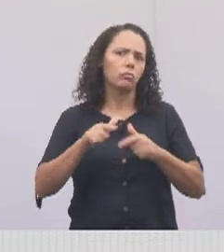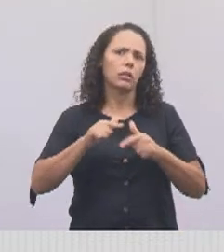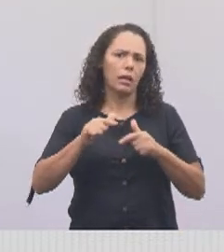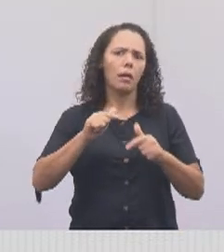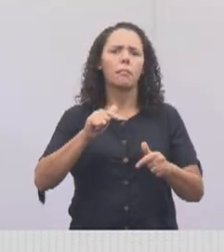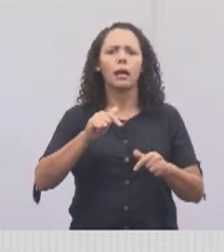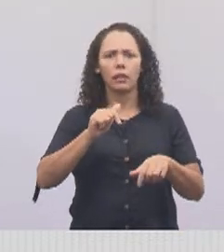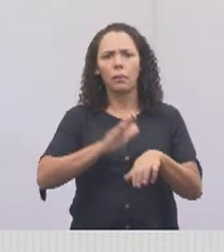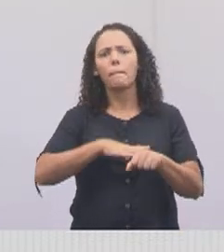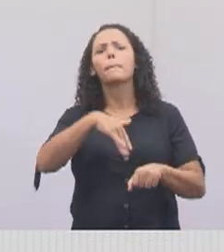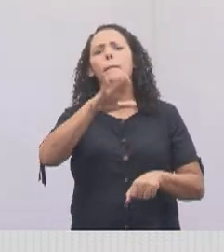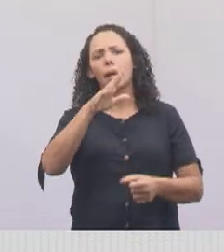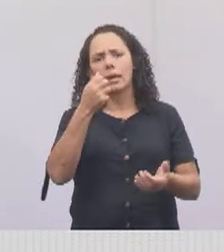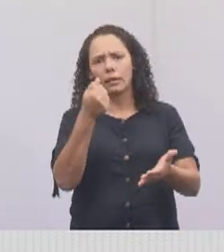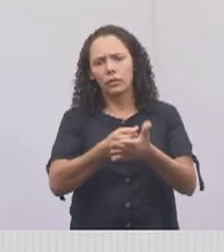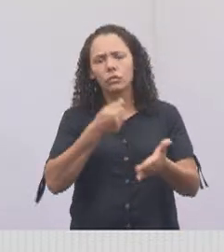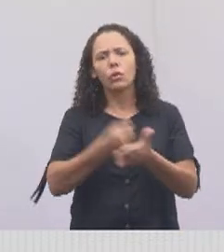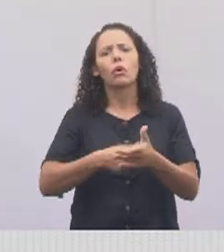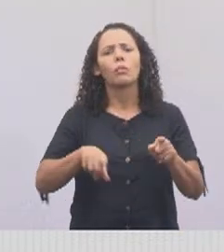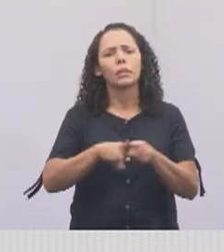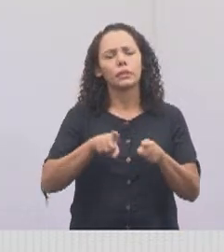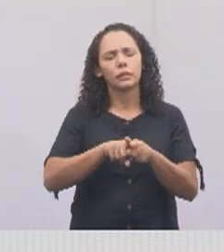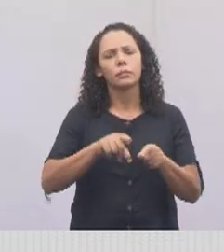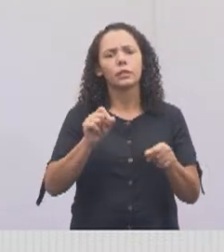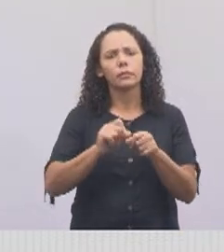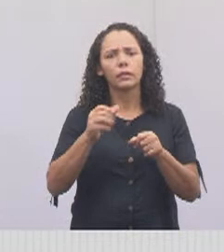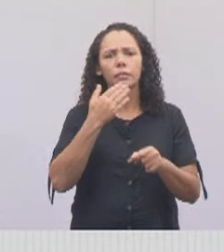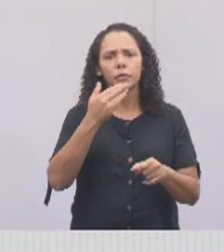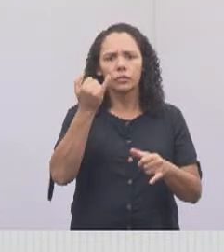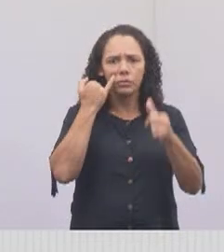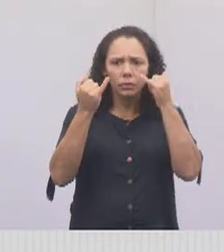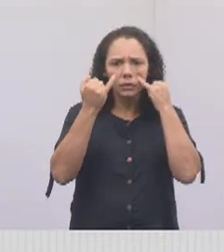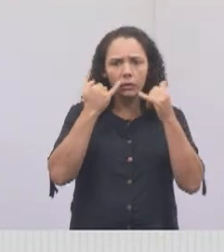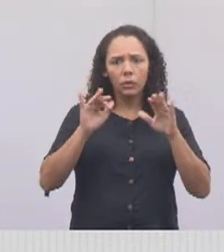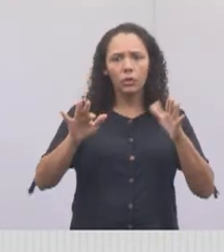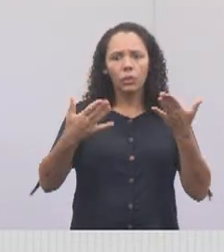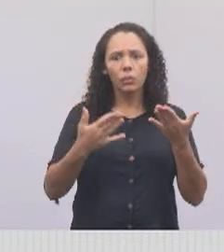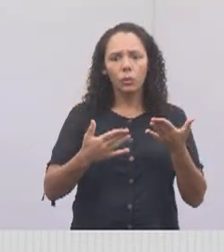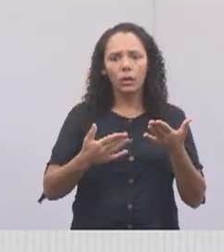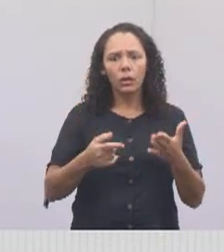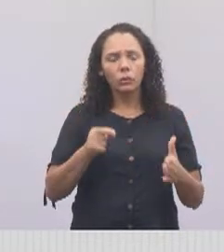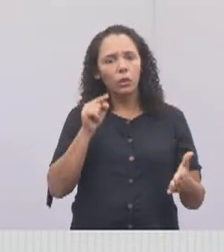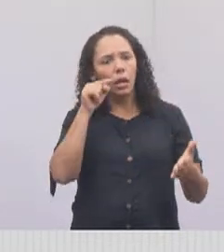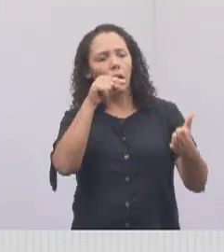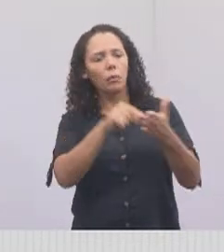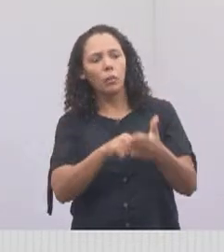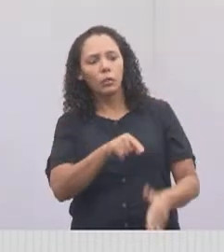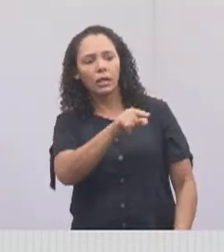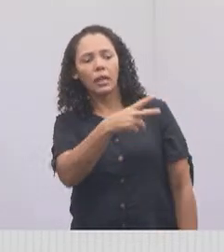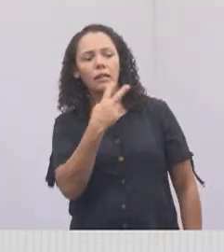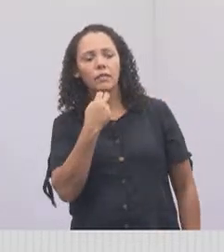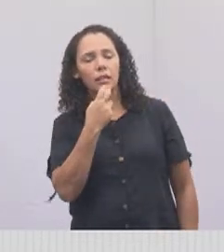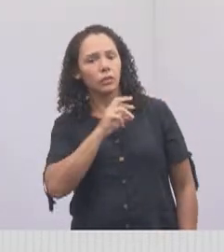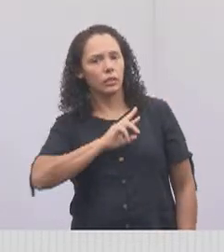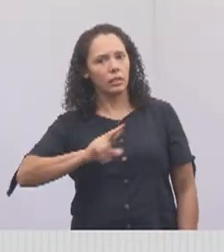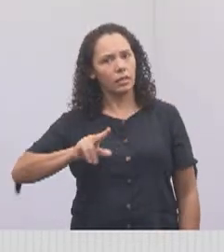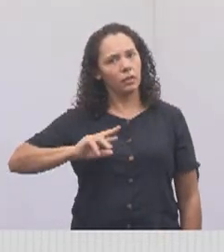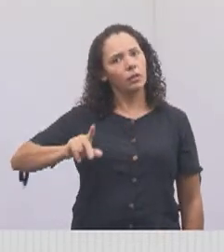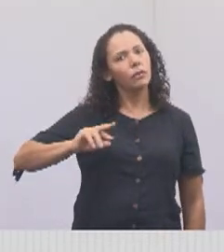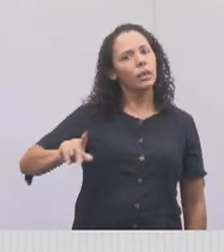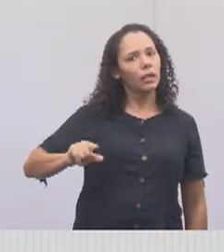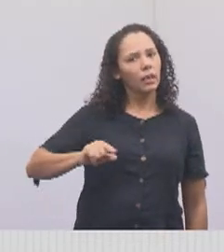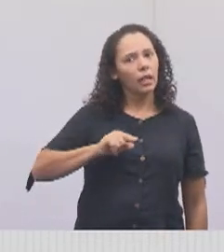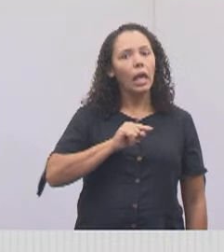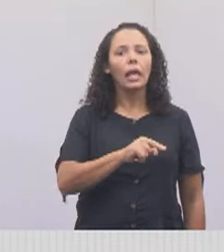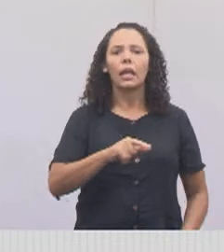cobra, não é? Através de pedidos de informação. Quando ele quiser apontar, o vereador não foi para falar dele, não. Ele trabalha muito, tanto que já é a quarta